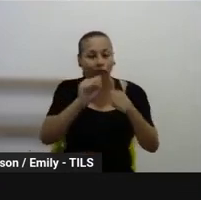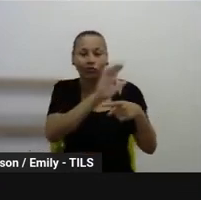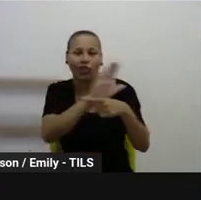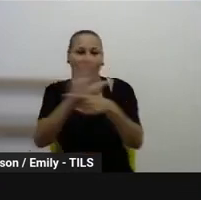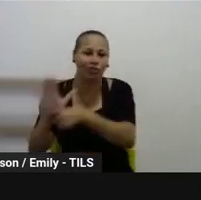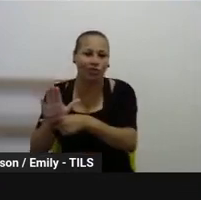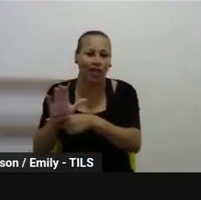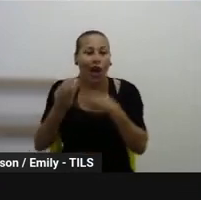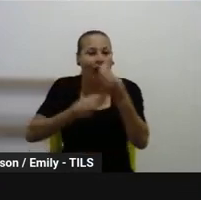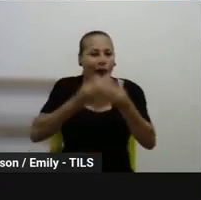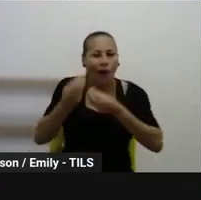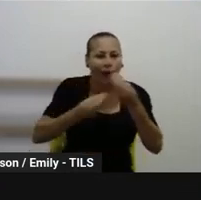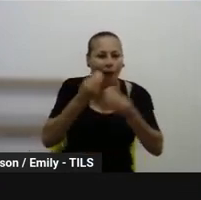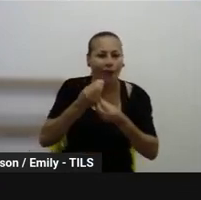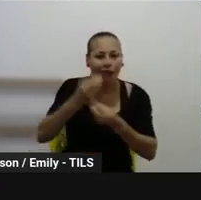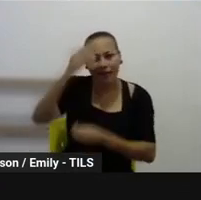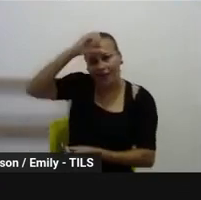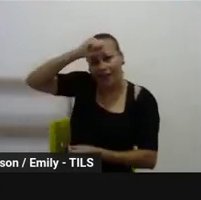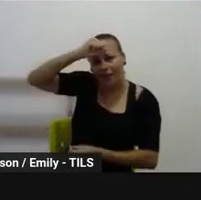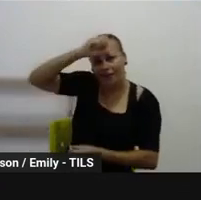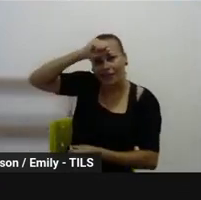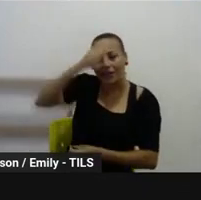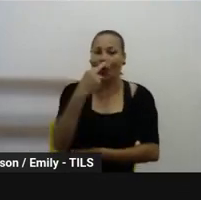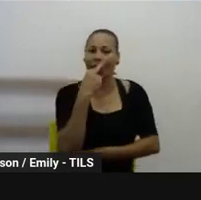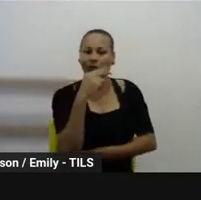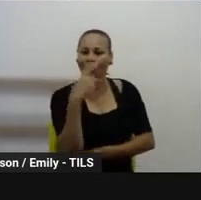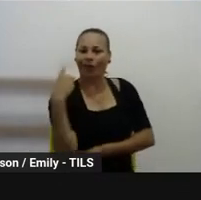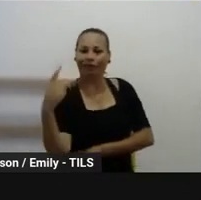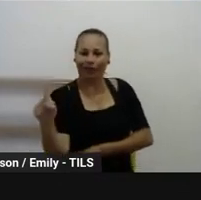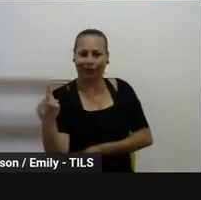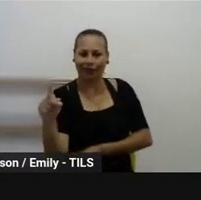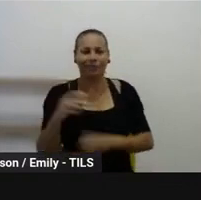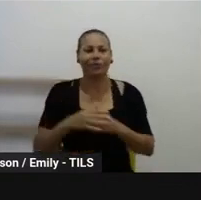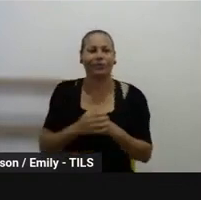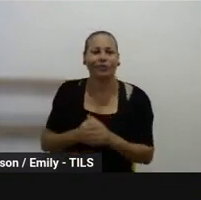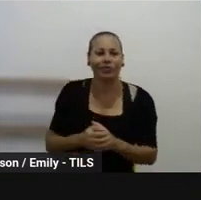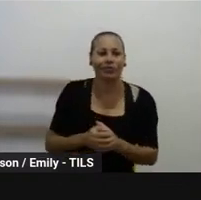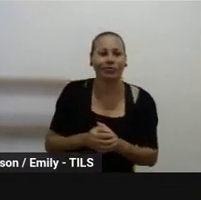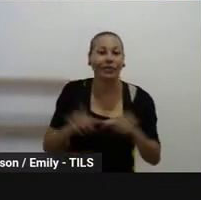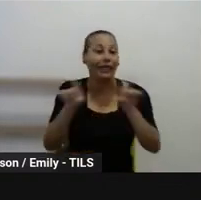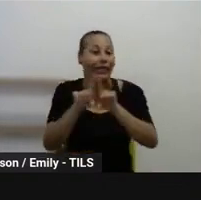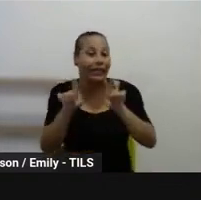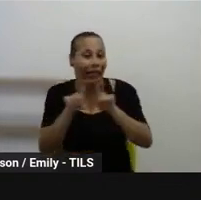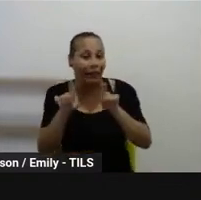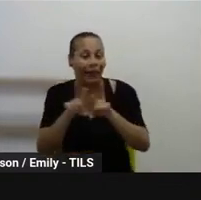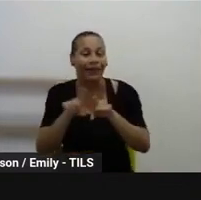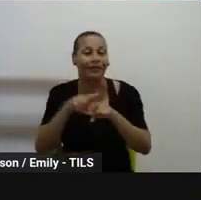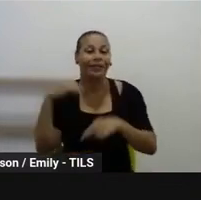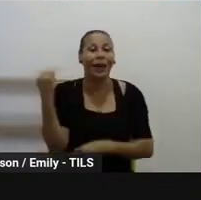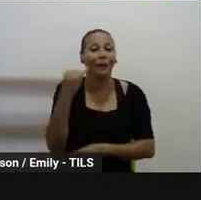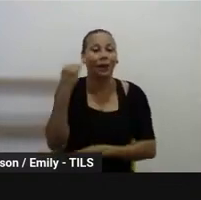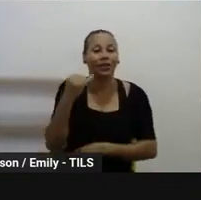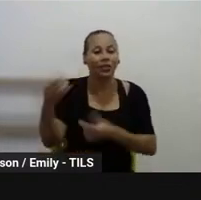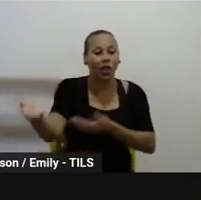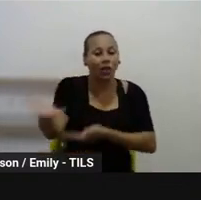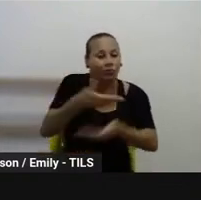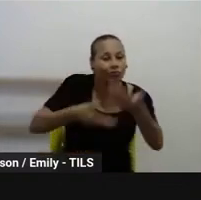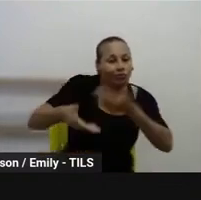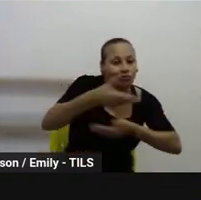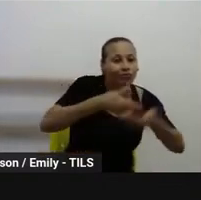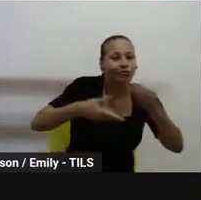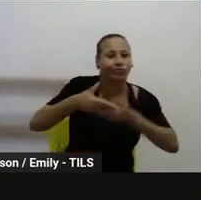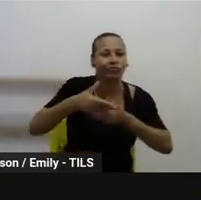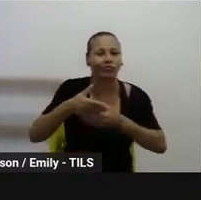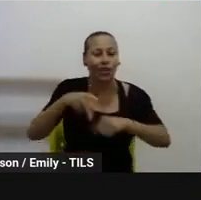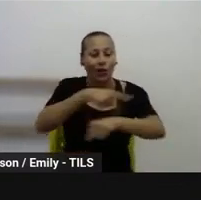certo? E aí, nós pensamos, inclusive, né, com as gestoras em algumas possibilidades pedagógicas de acolhimento para esses estudantes